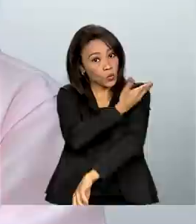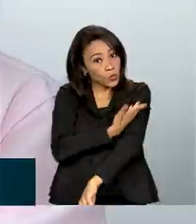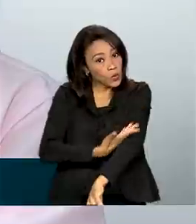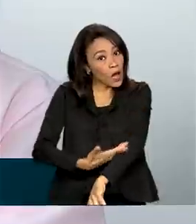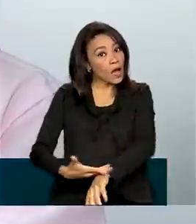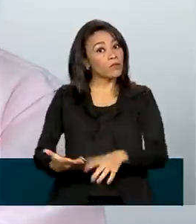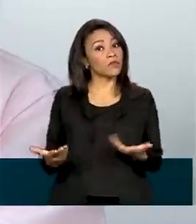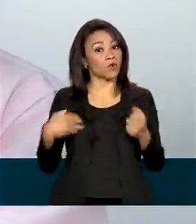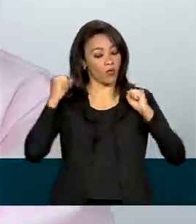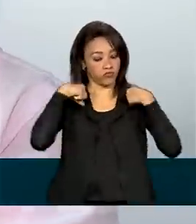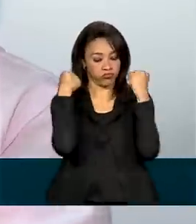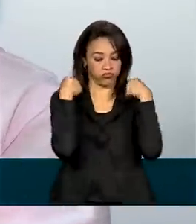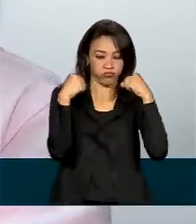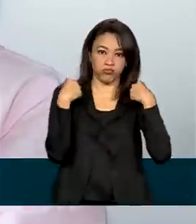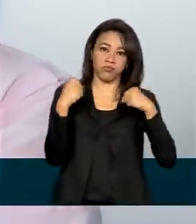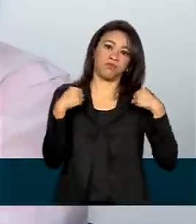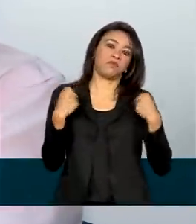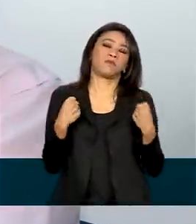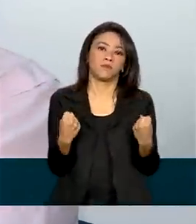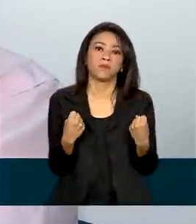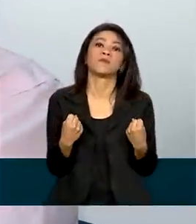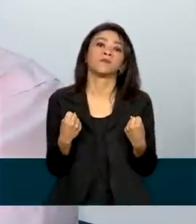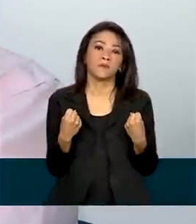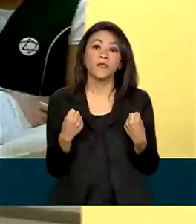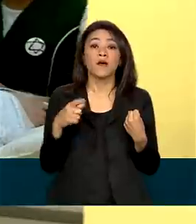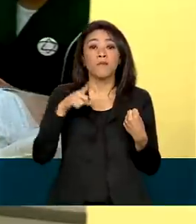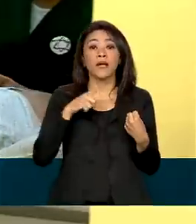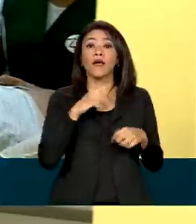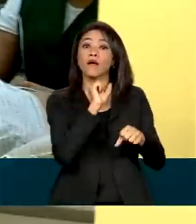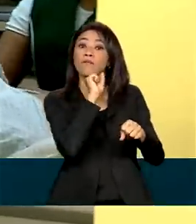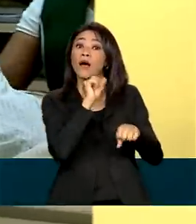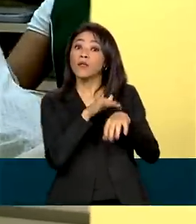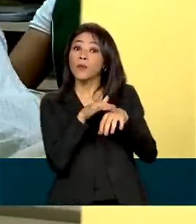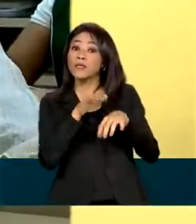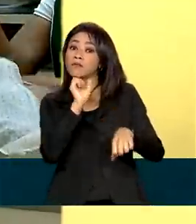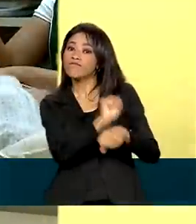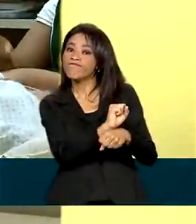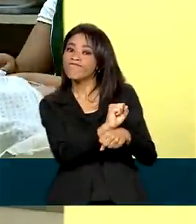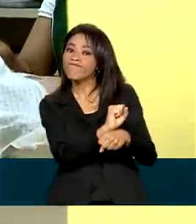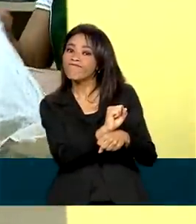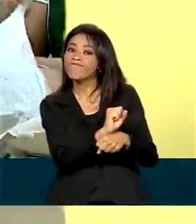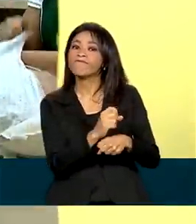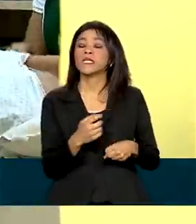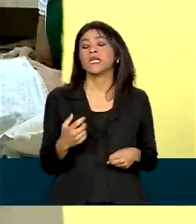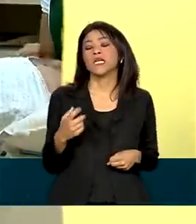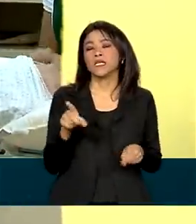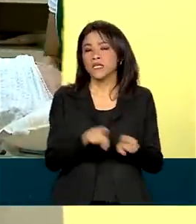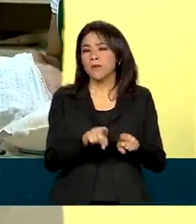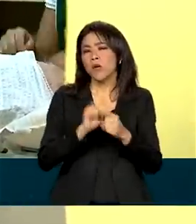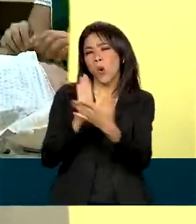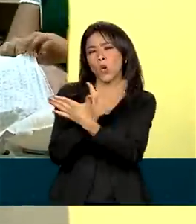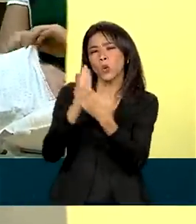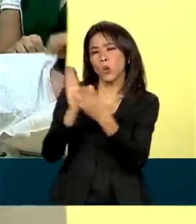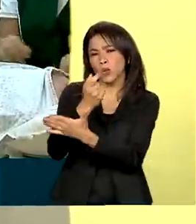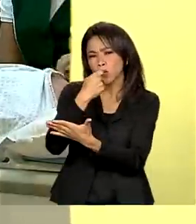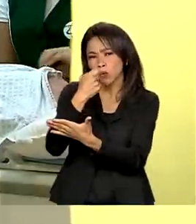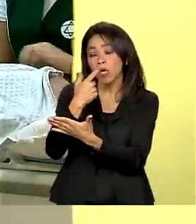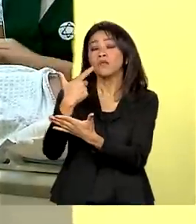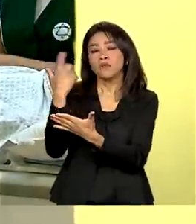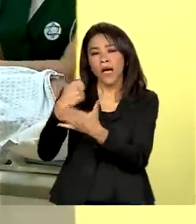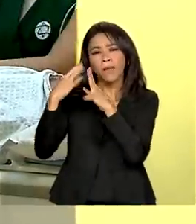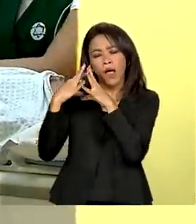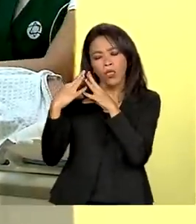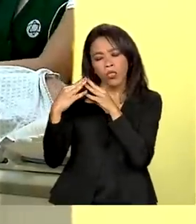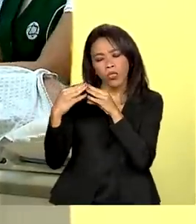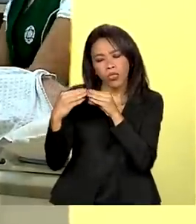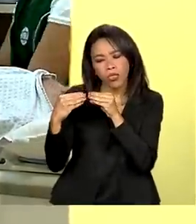pacientes, de você estacionar a doença e, eventualmente, com algumas drogas, até de reduzir